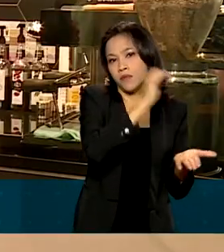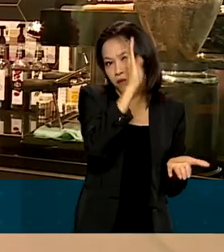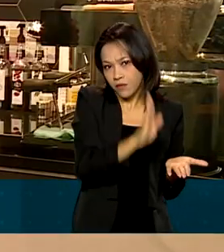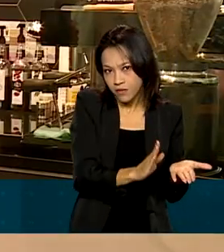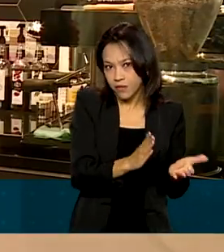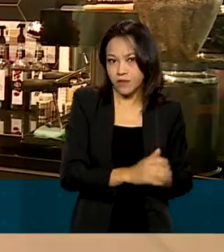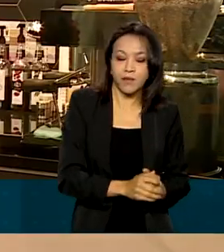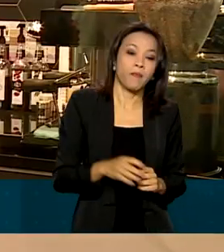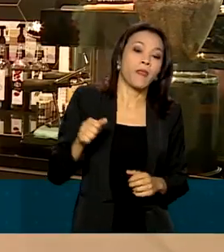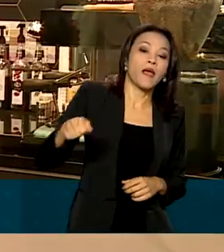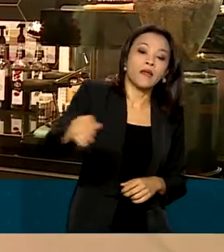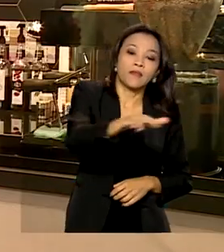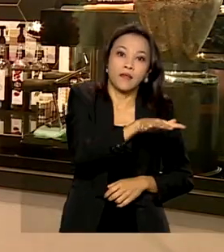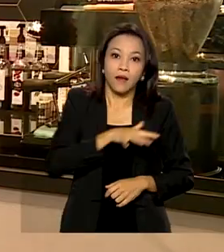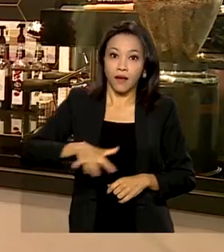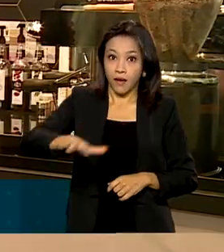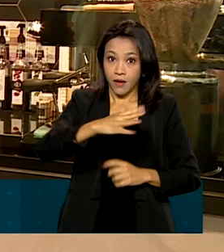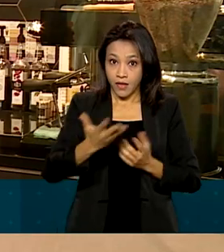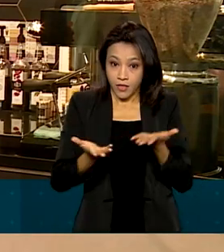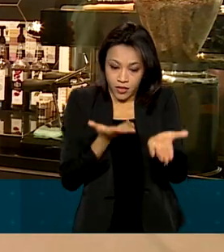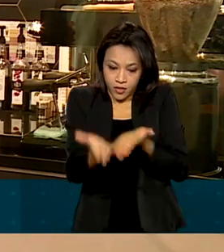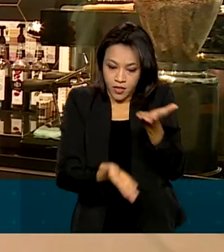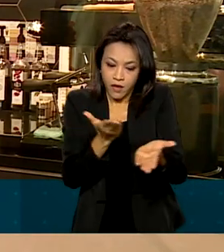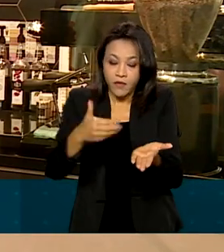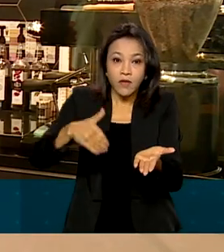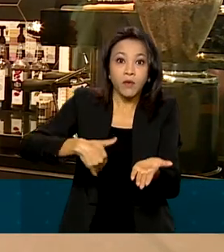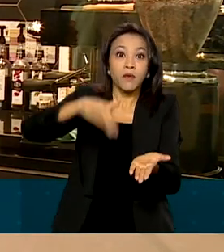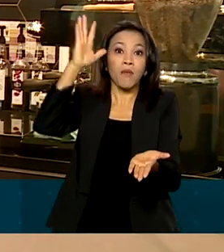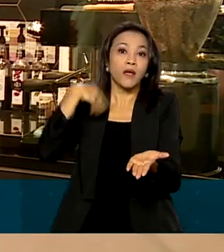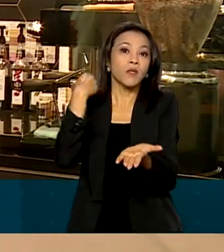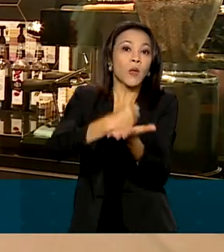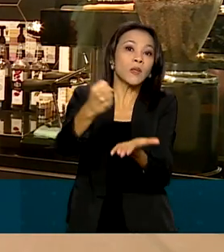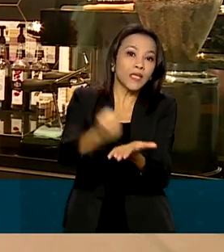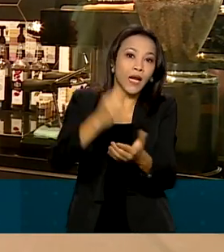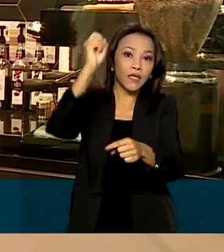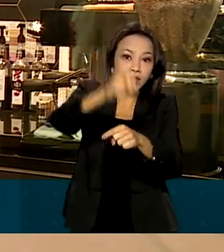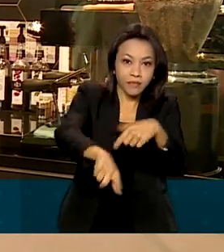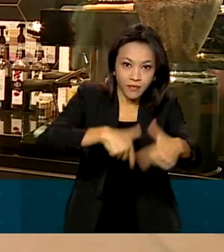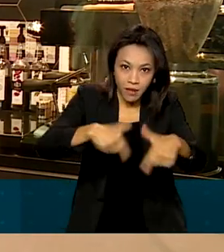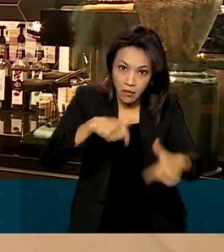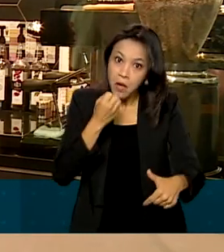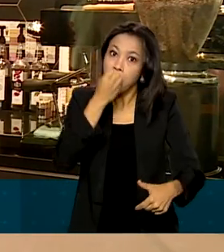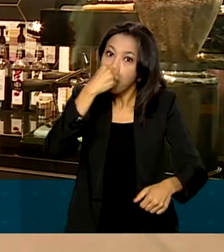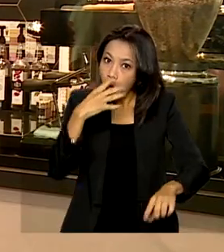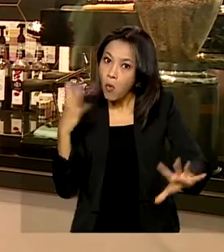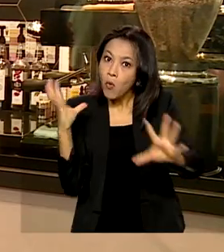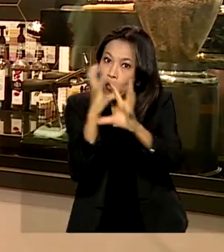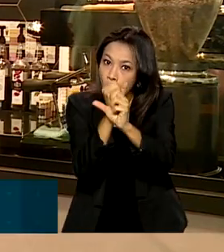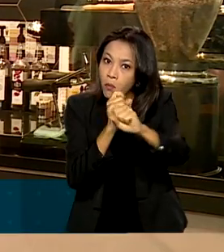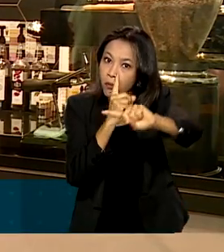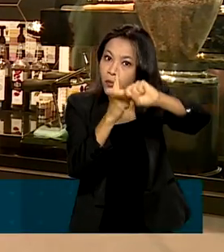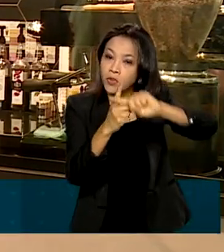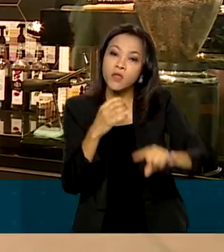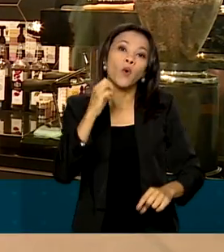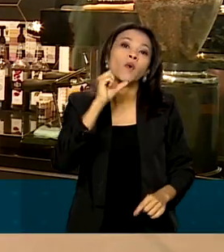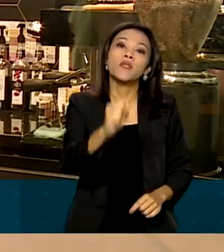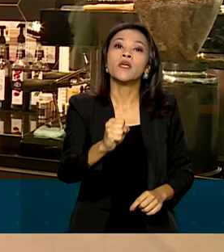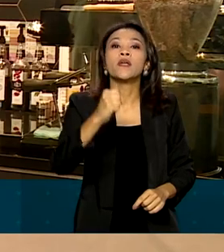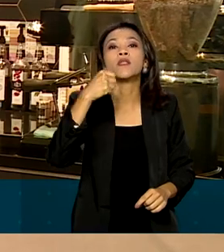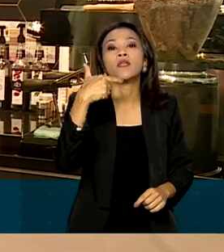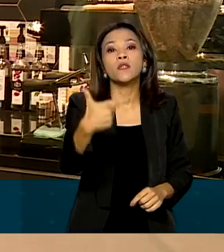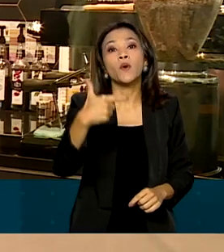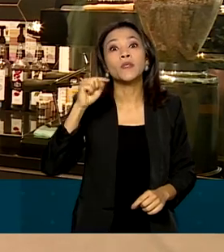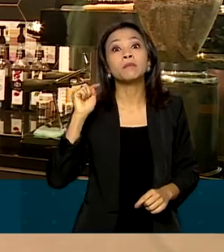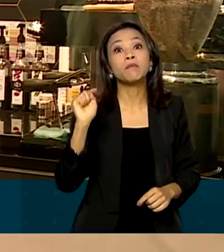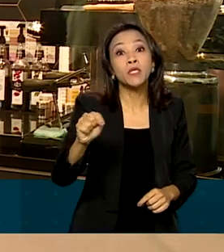setor de serviços segue como o maior empregador do Brasil, com saldo positivo de cerca de 82 mil postos de